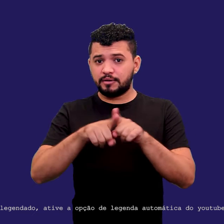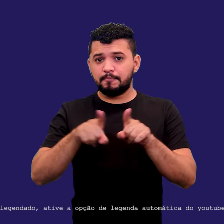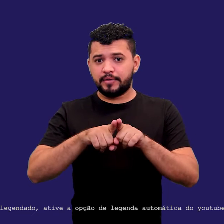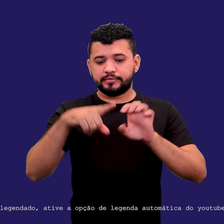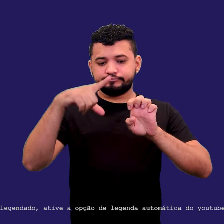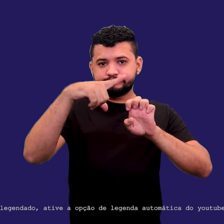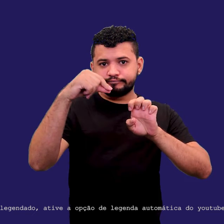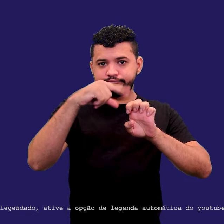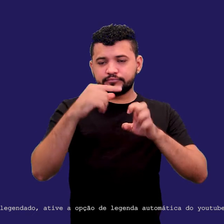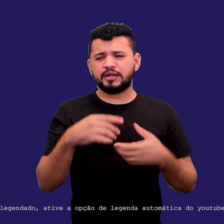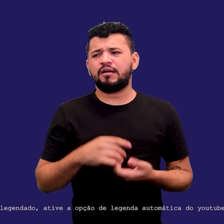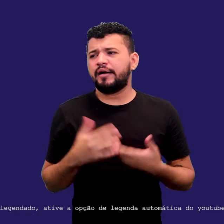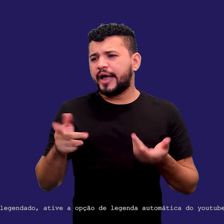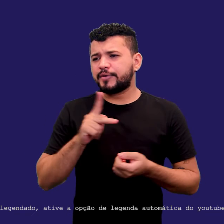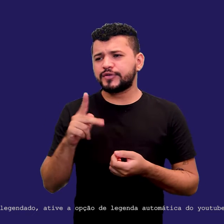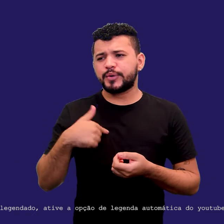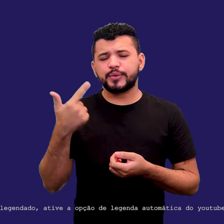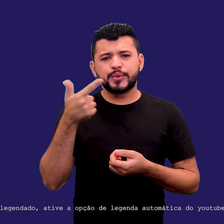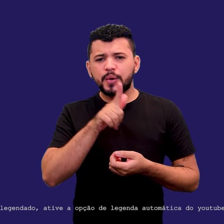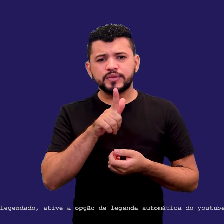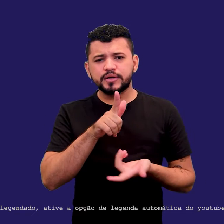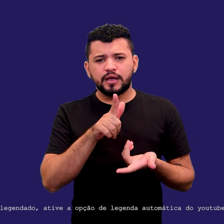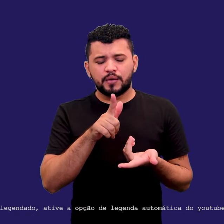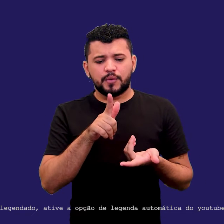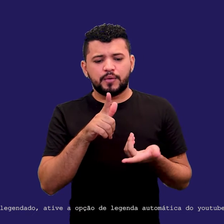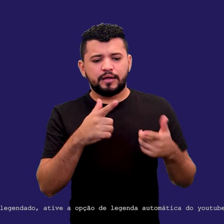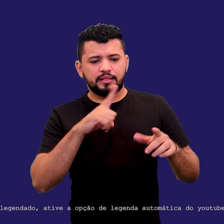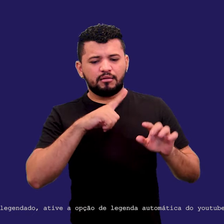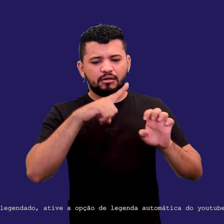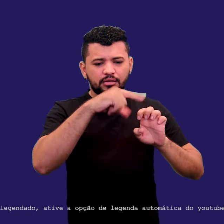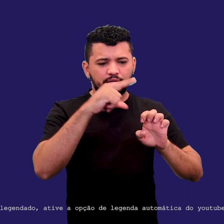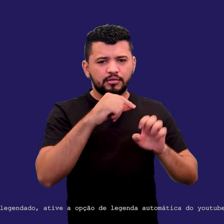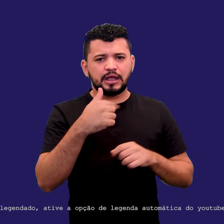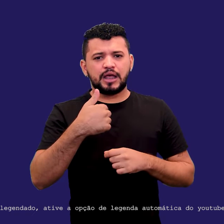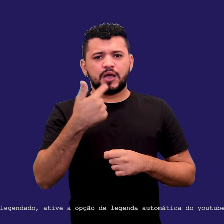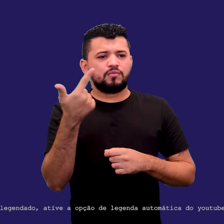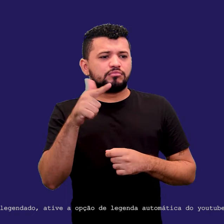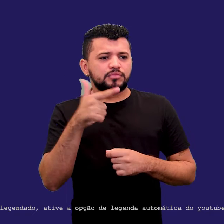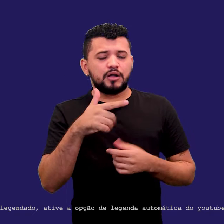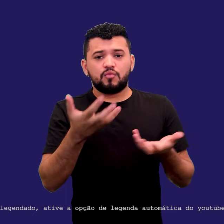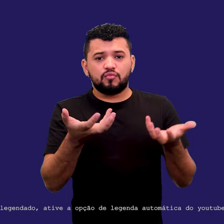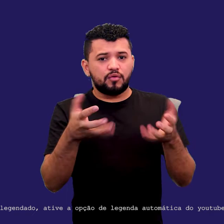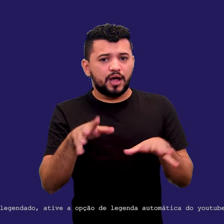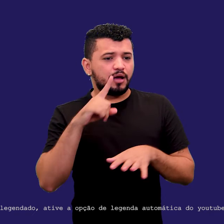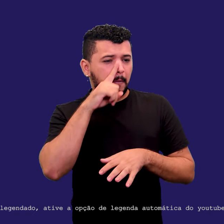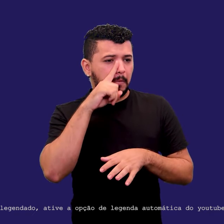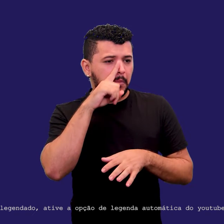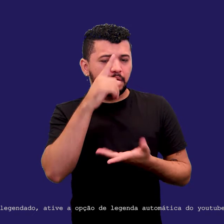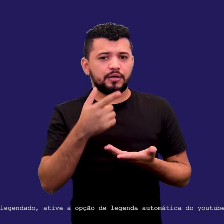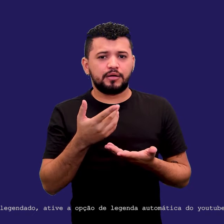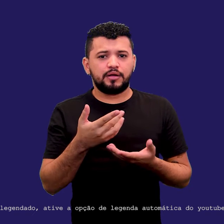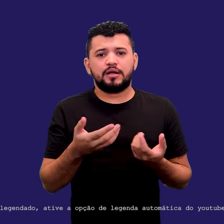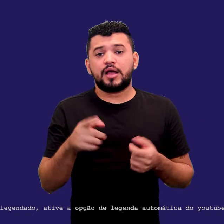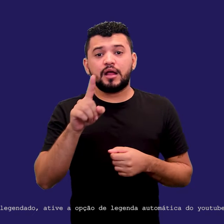empreendedor. Então, eu não consigo correr risco. Eu não busco informações. Morrerei assim? Né?